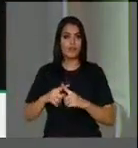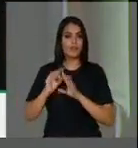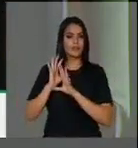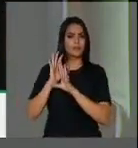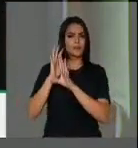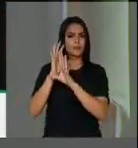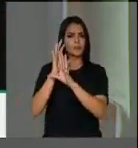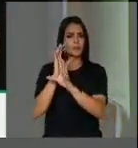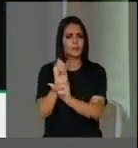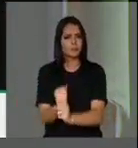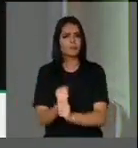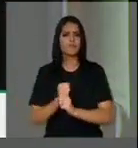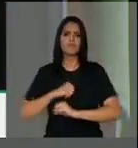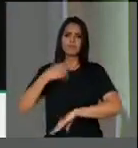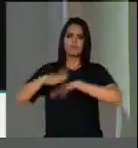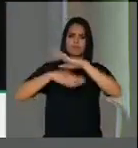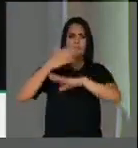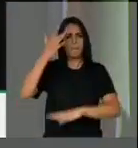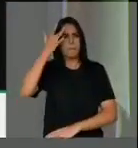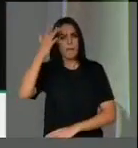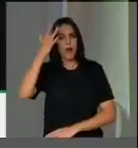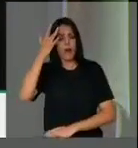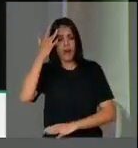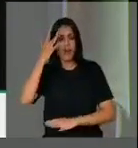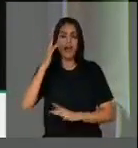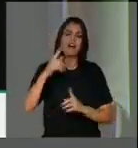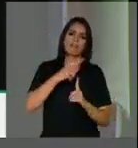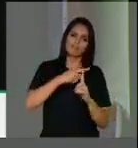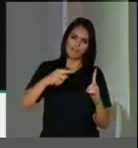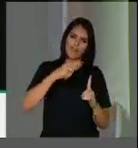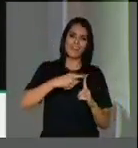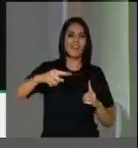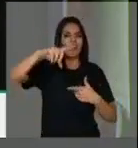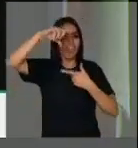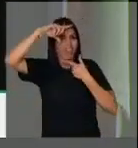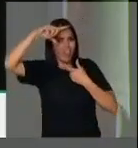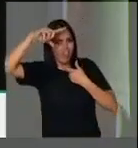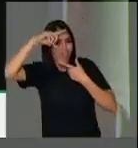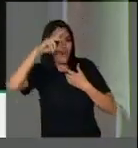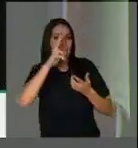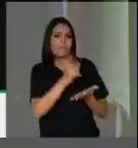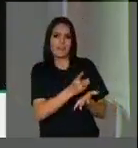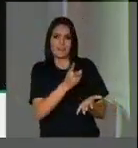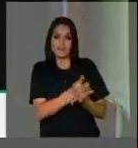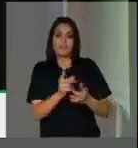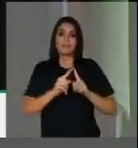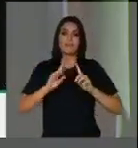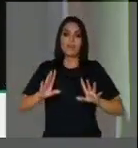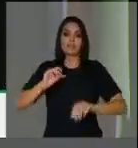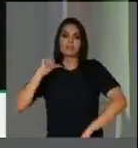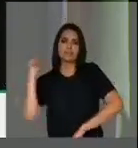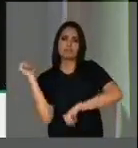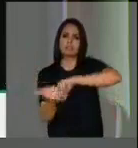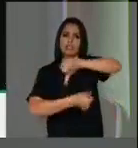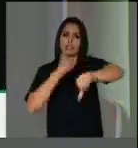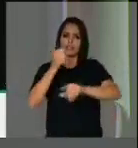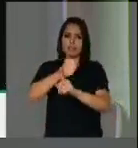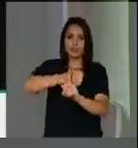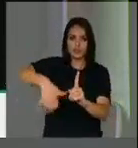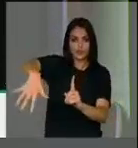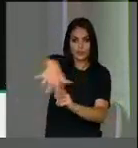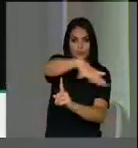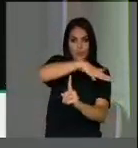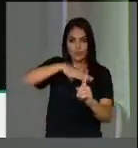modernidade, mesmo que conservadora, mas com um grande anúncio de transformações sociais importantes.